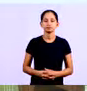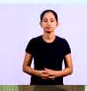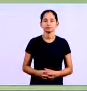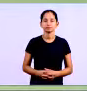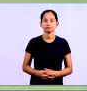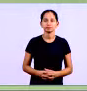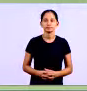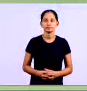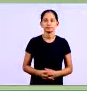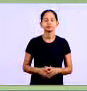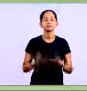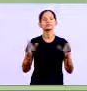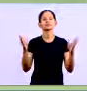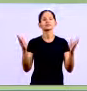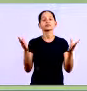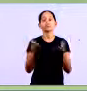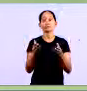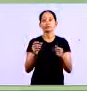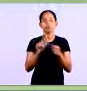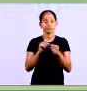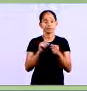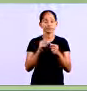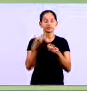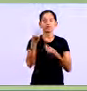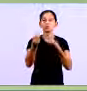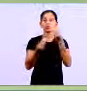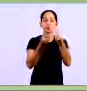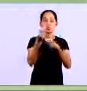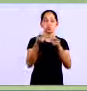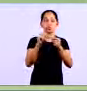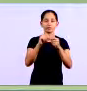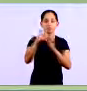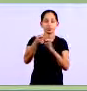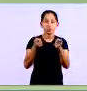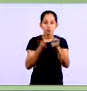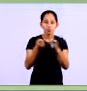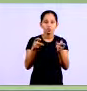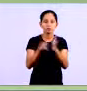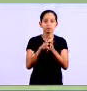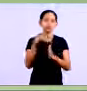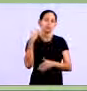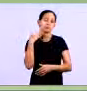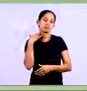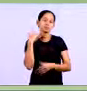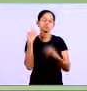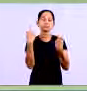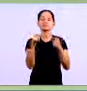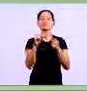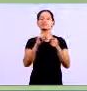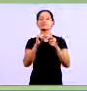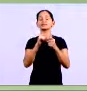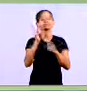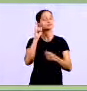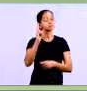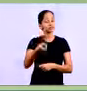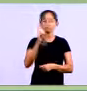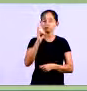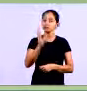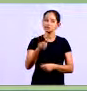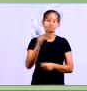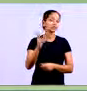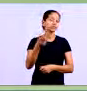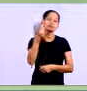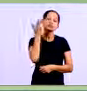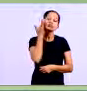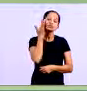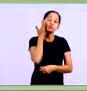bom para controlar a circulação dos recursos nas contas do banco a empresa necessitará de extrato fornecido pelo banco que eu